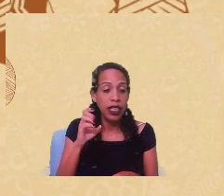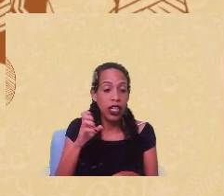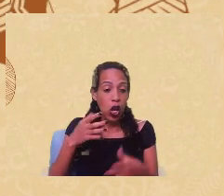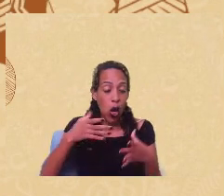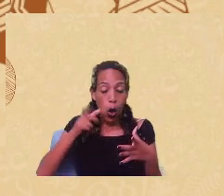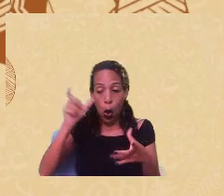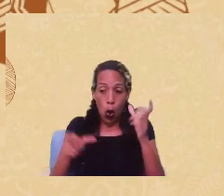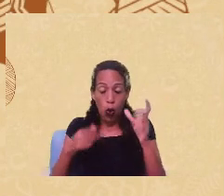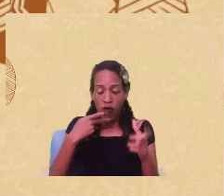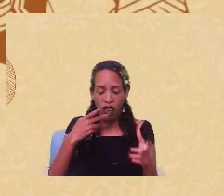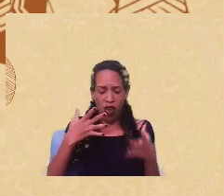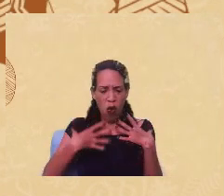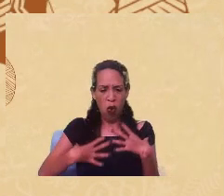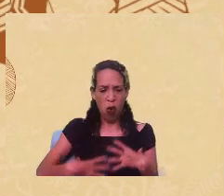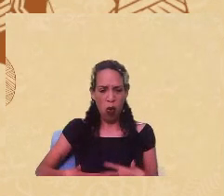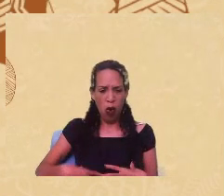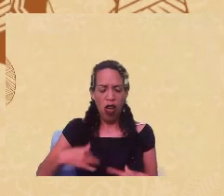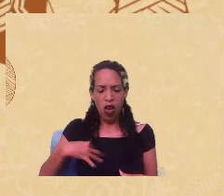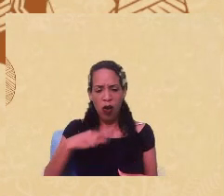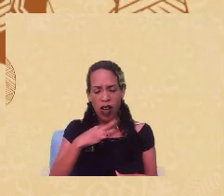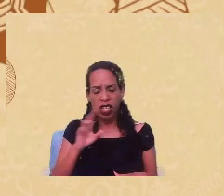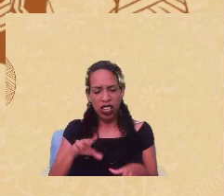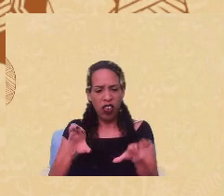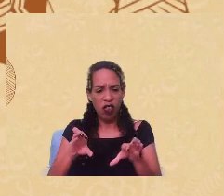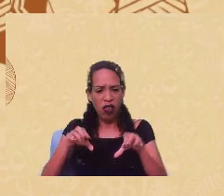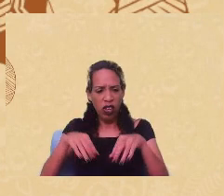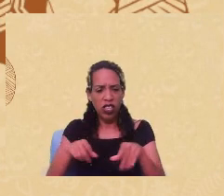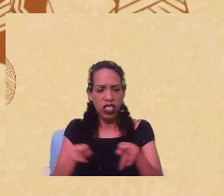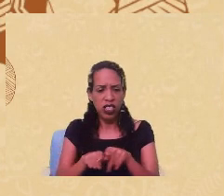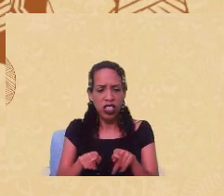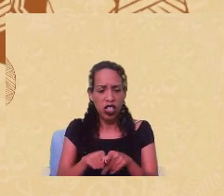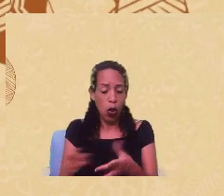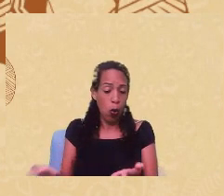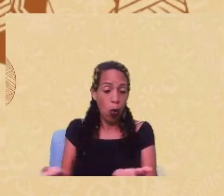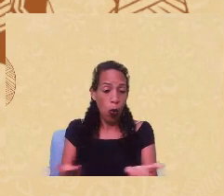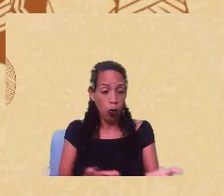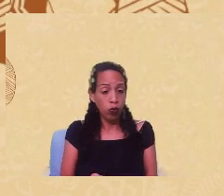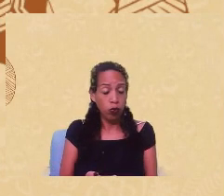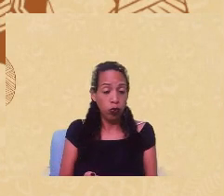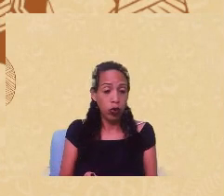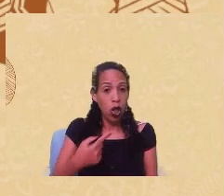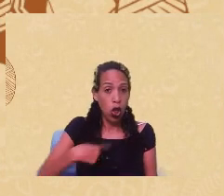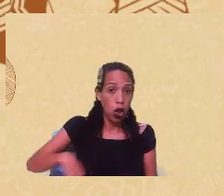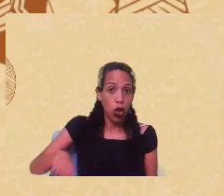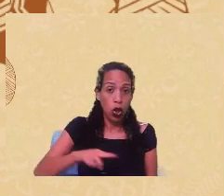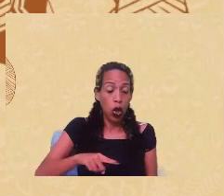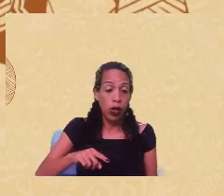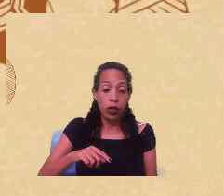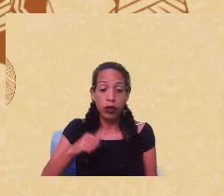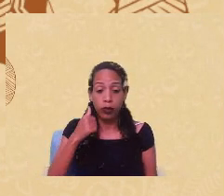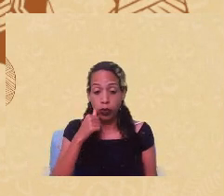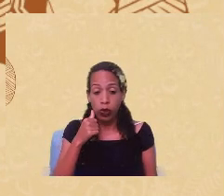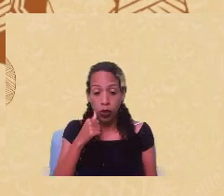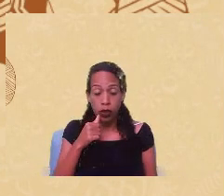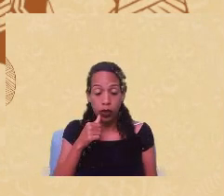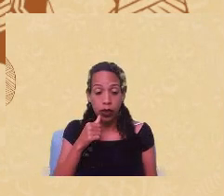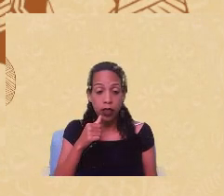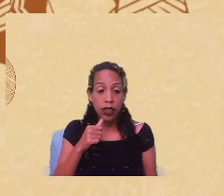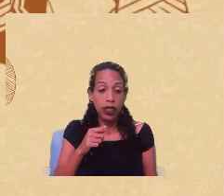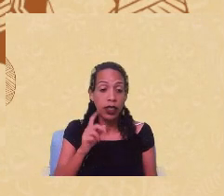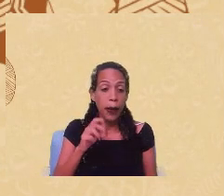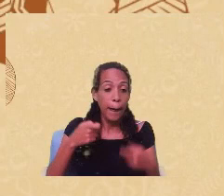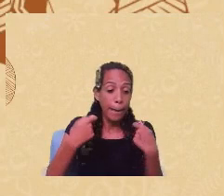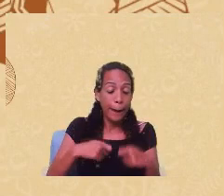E esse, acho que é da nossa formação, mas também é um convite. Nós, enquanto sujeitos, nós precisamos